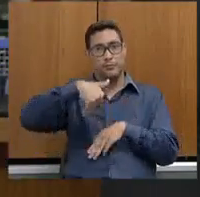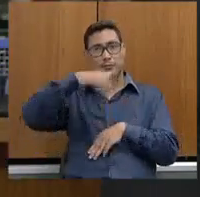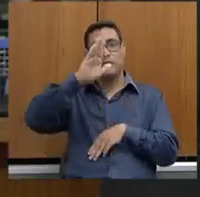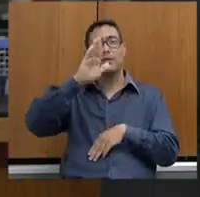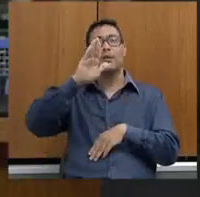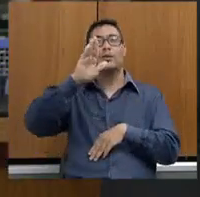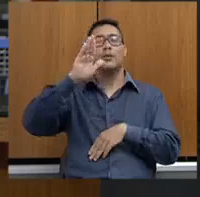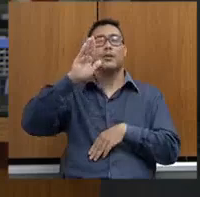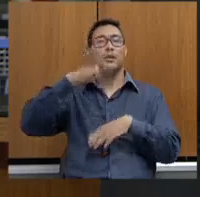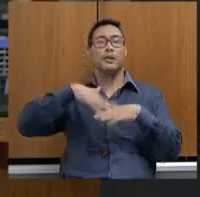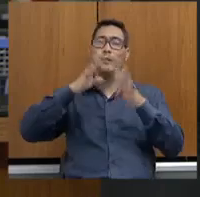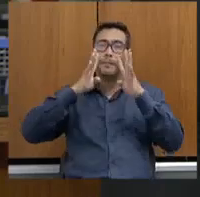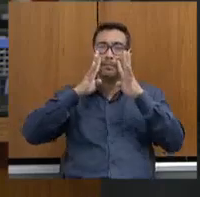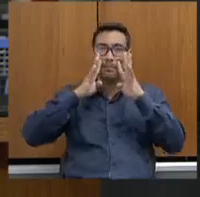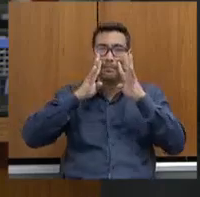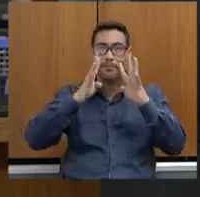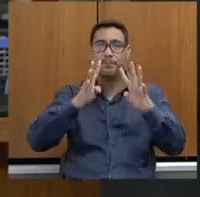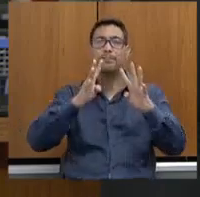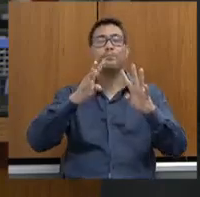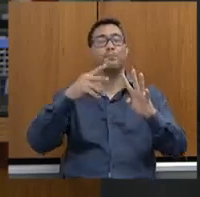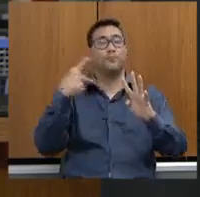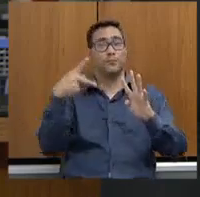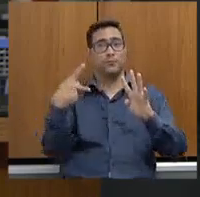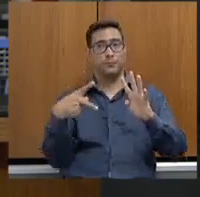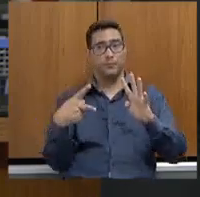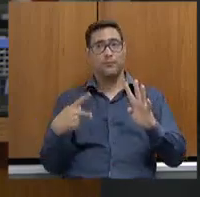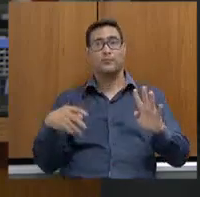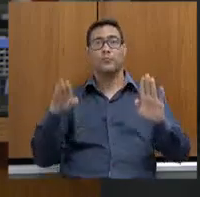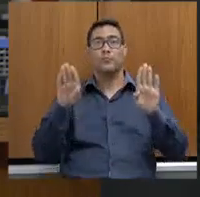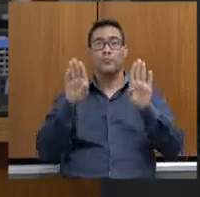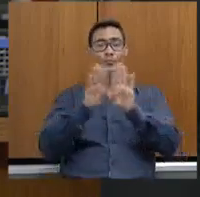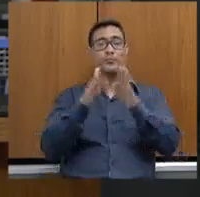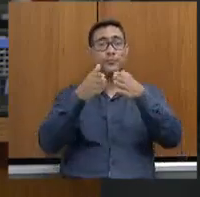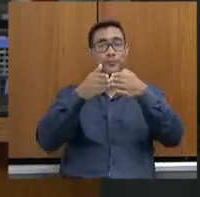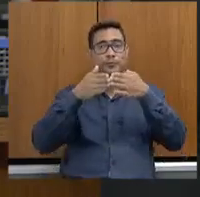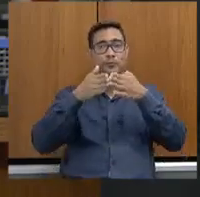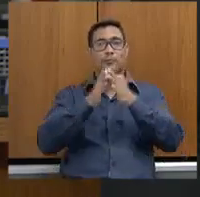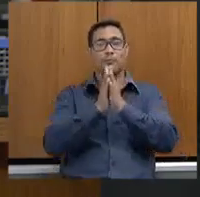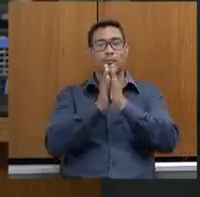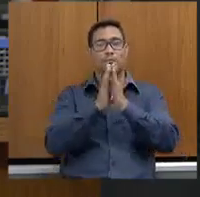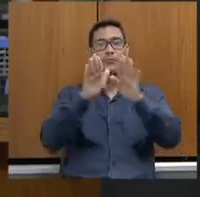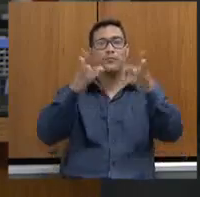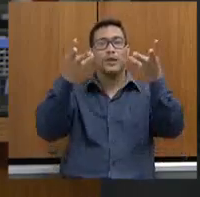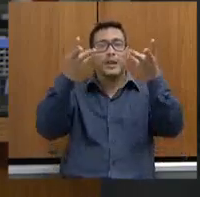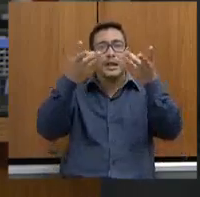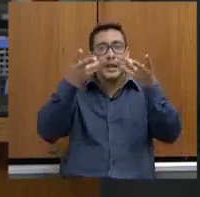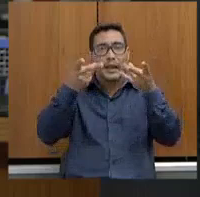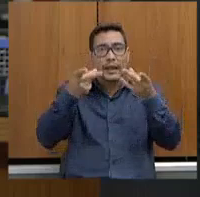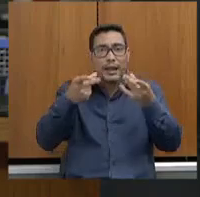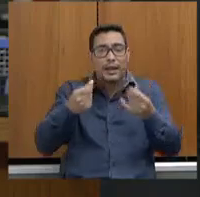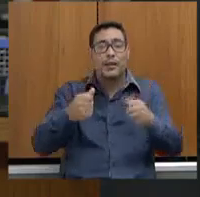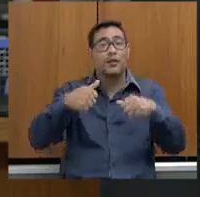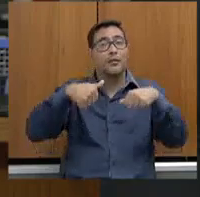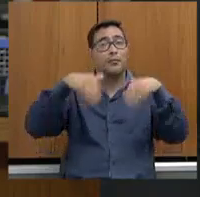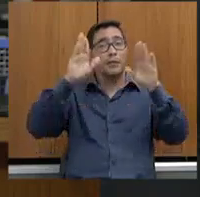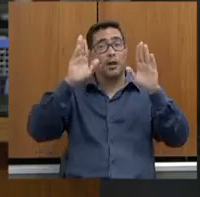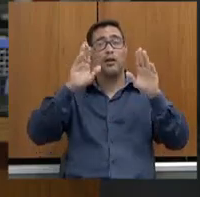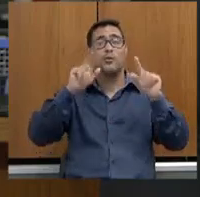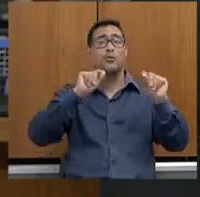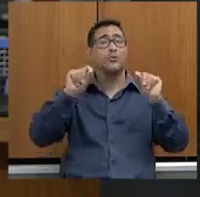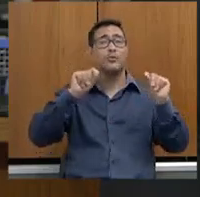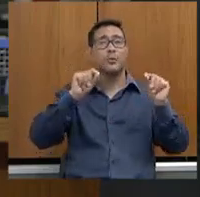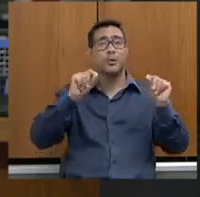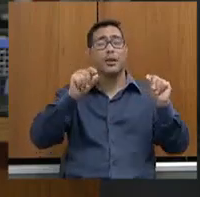ainda uma maior atenção nesses pontos e pedir que o senhor detalhasse mais o que o senhor pretende ainda mais